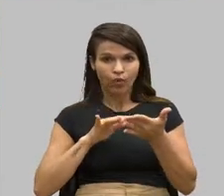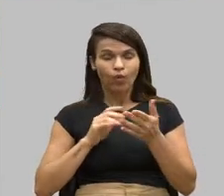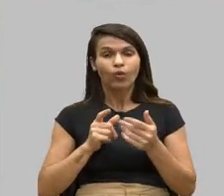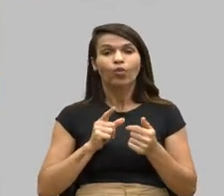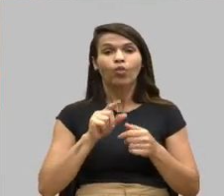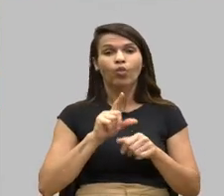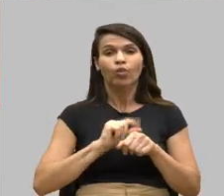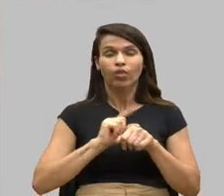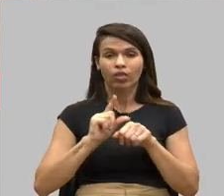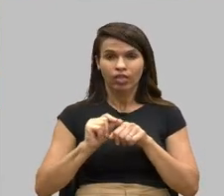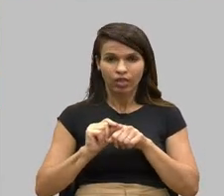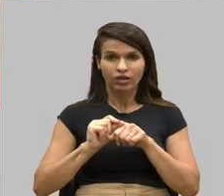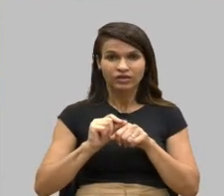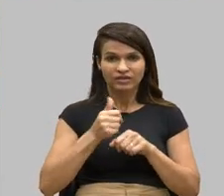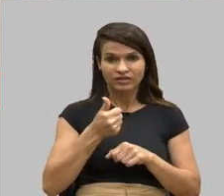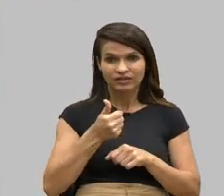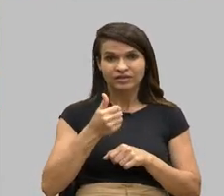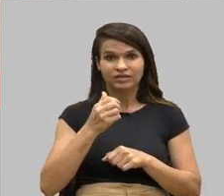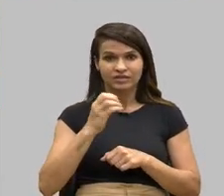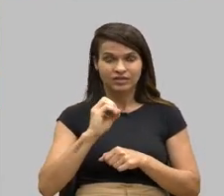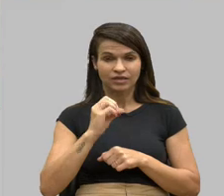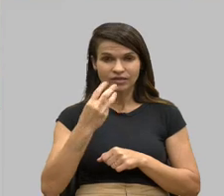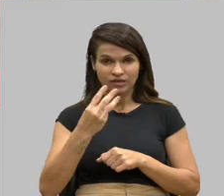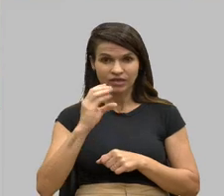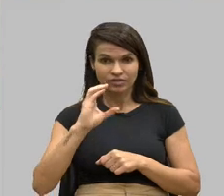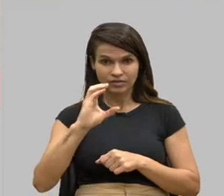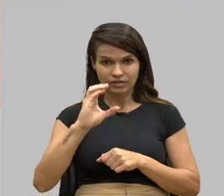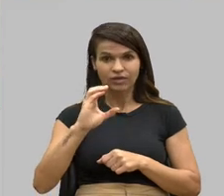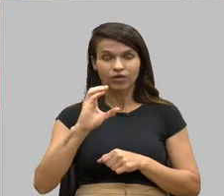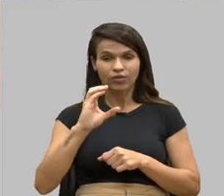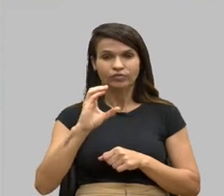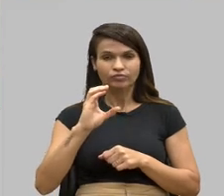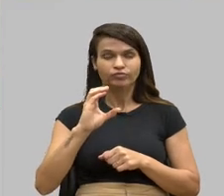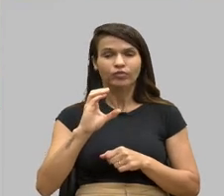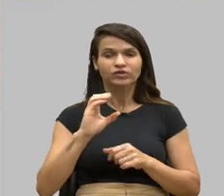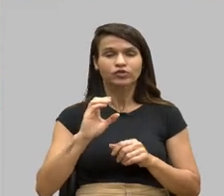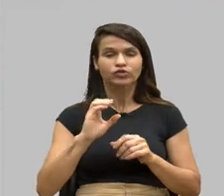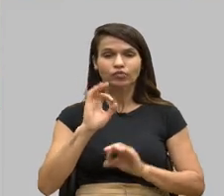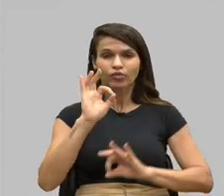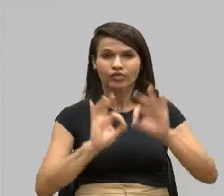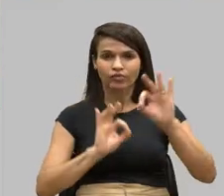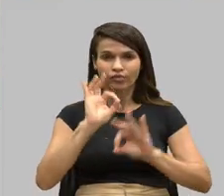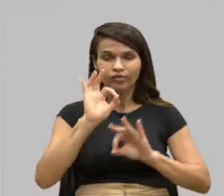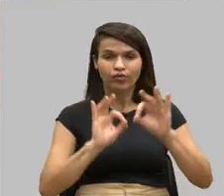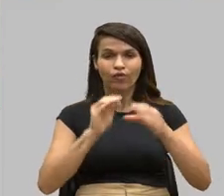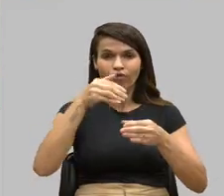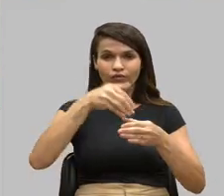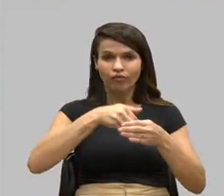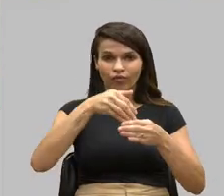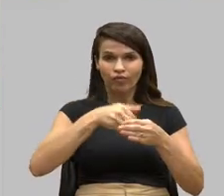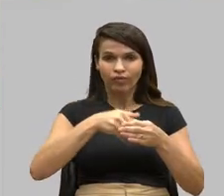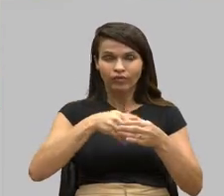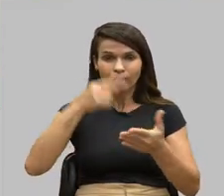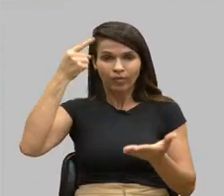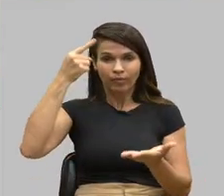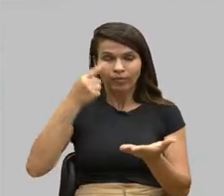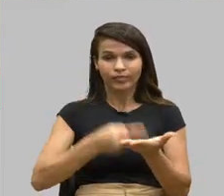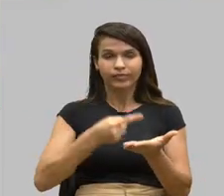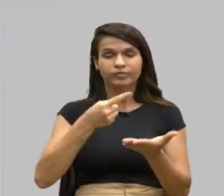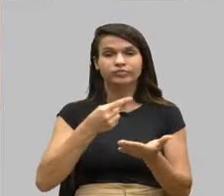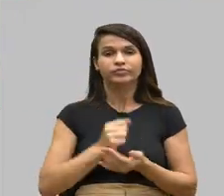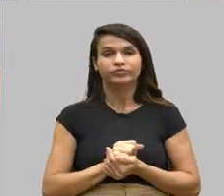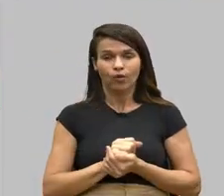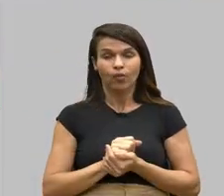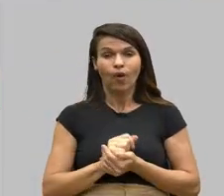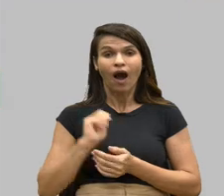artigo 103.3C do Regimento Interno seja formulado o voto de congratulações com a